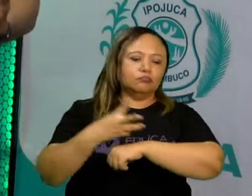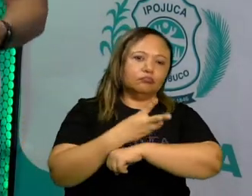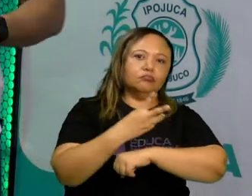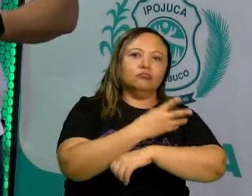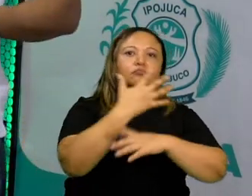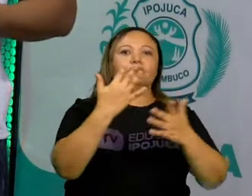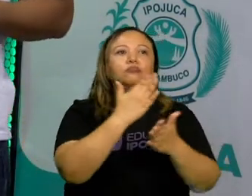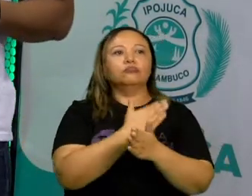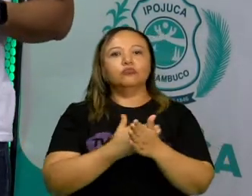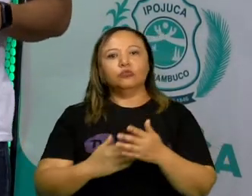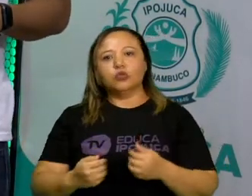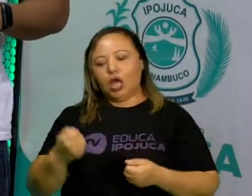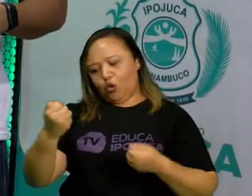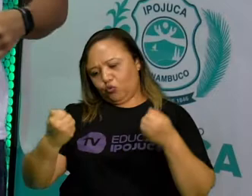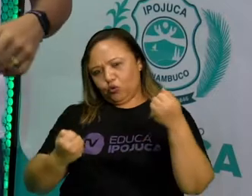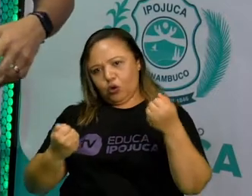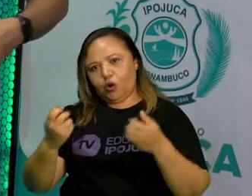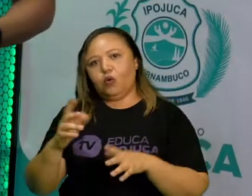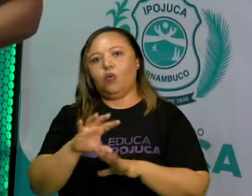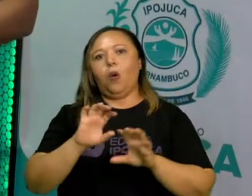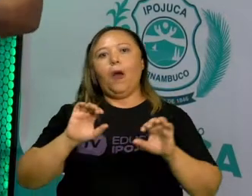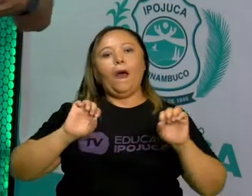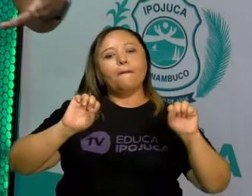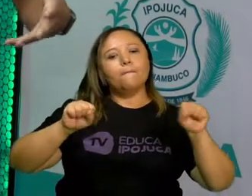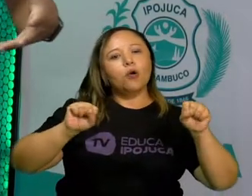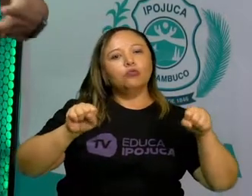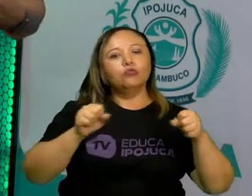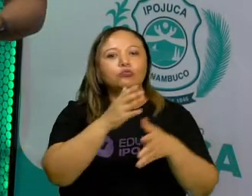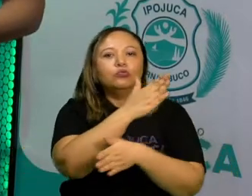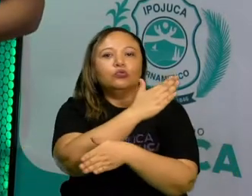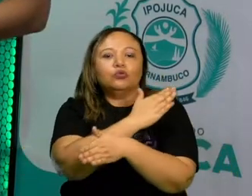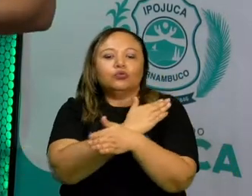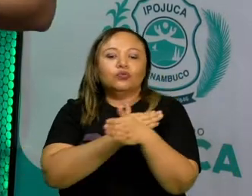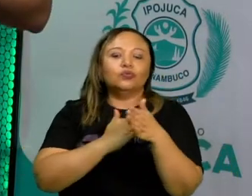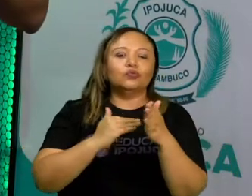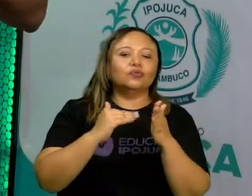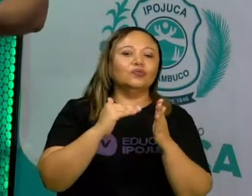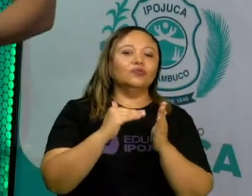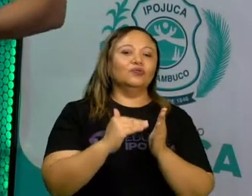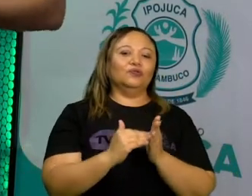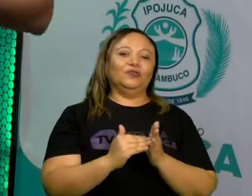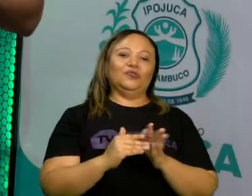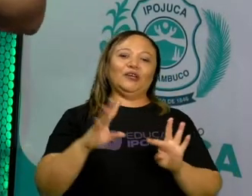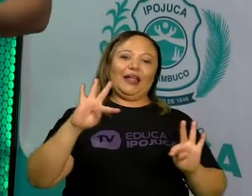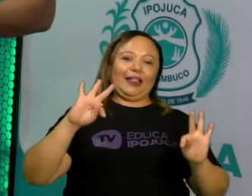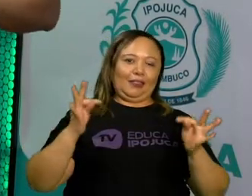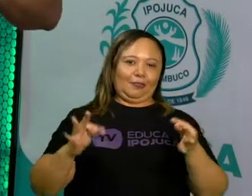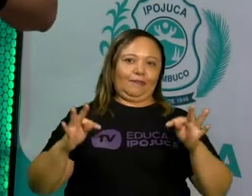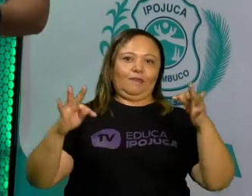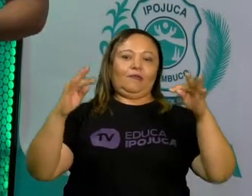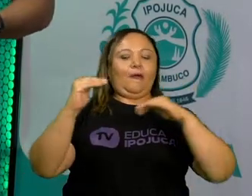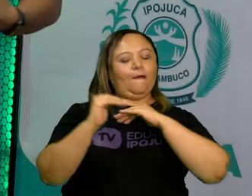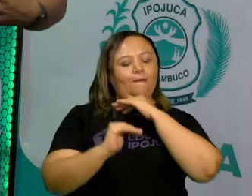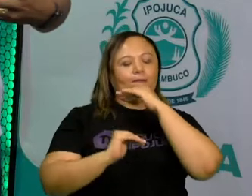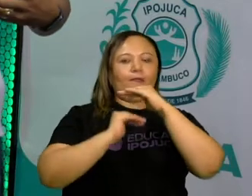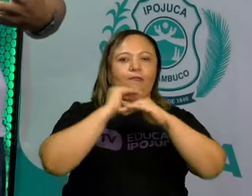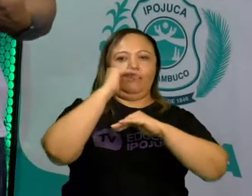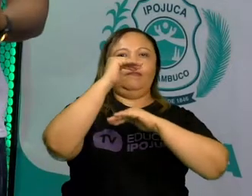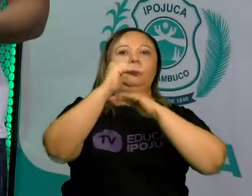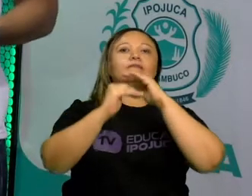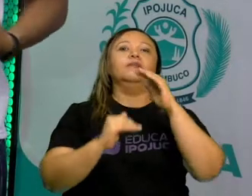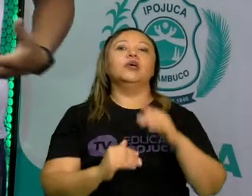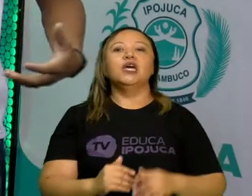os carros, as motos, todos esses equipamentos, eles vão evoluindo tecnologicamente e a cada momento